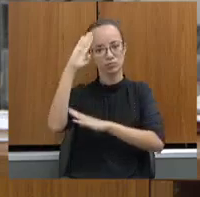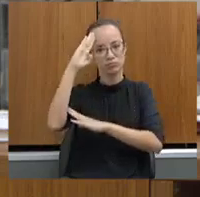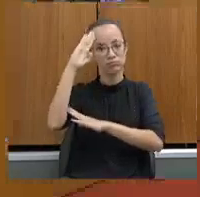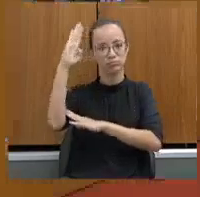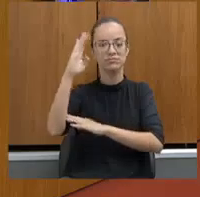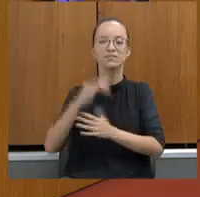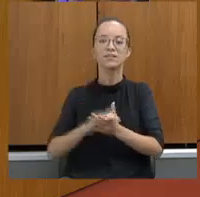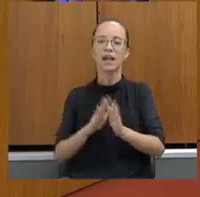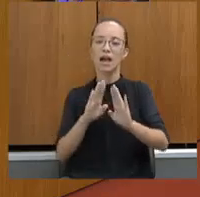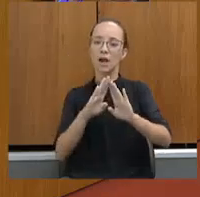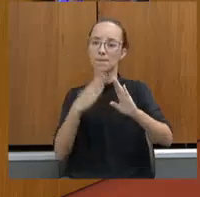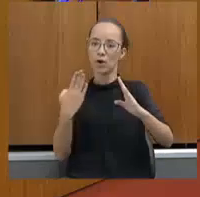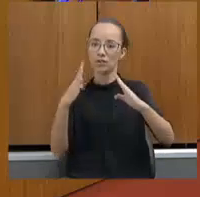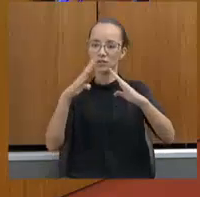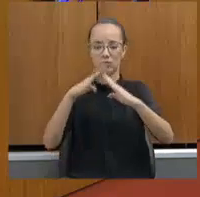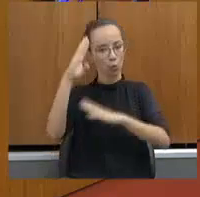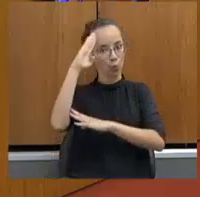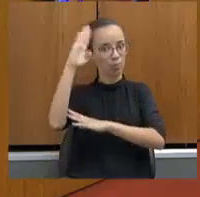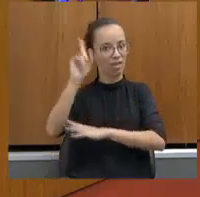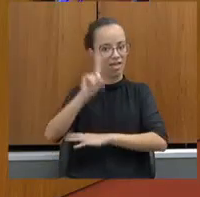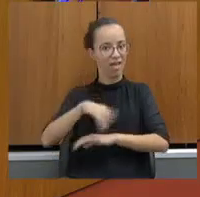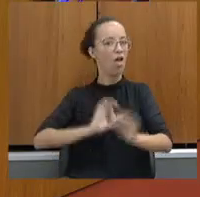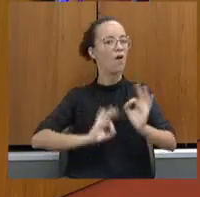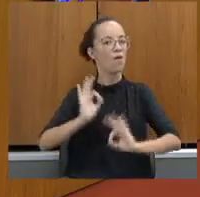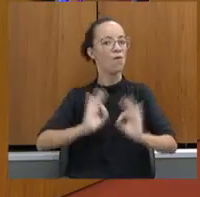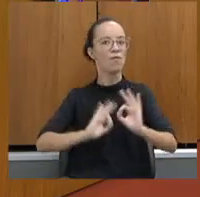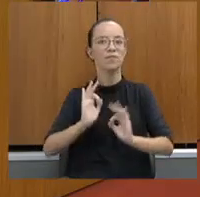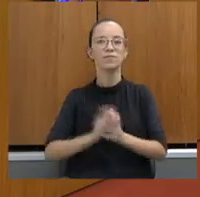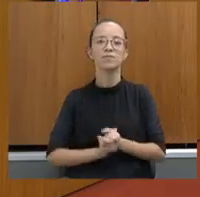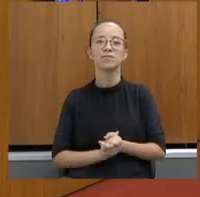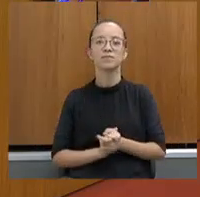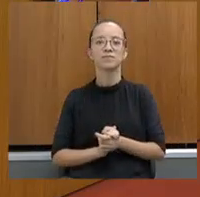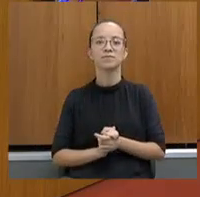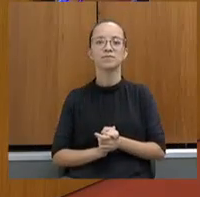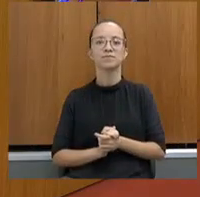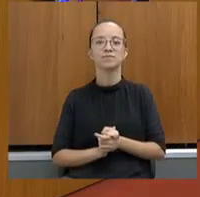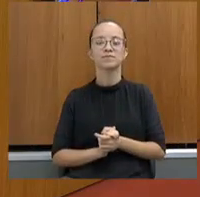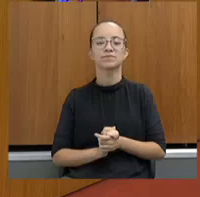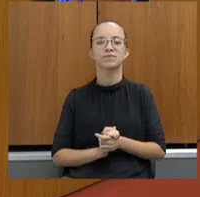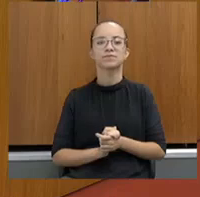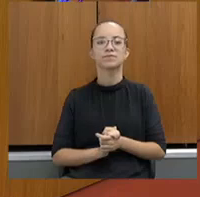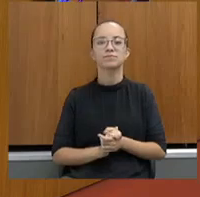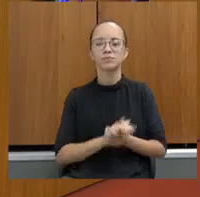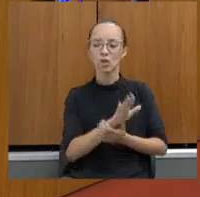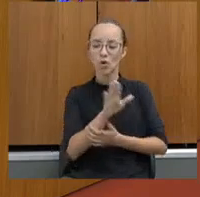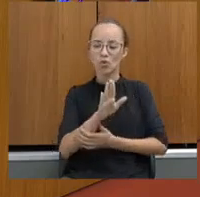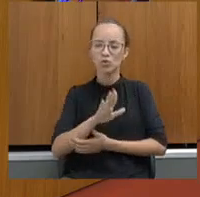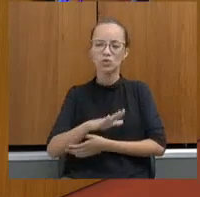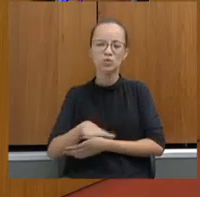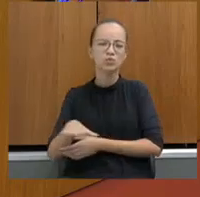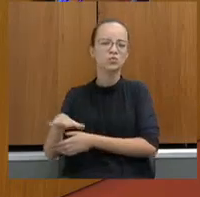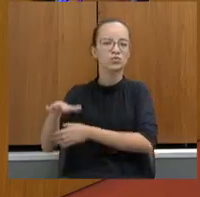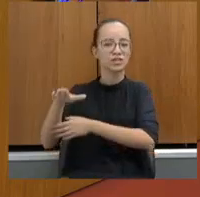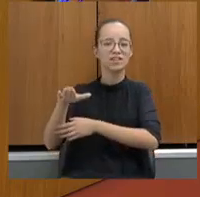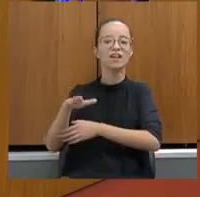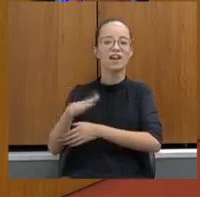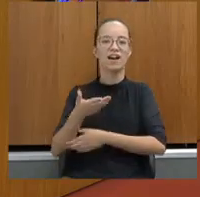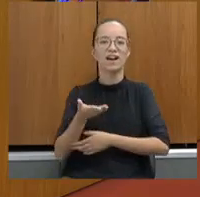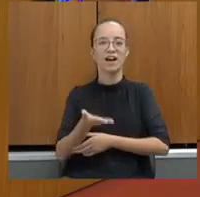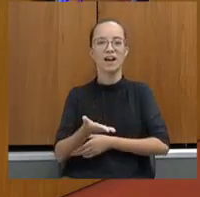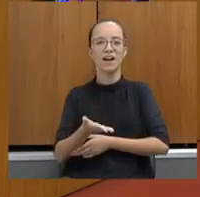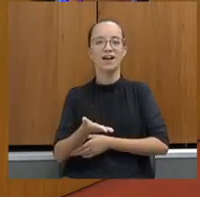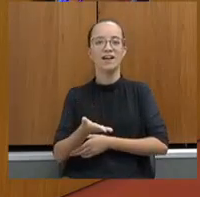Porta do quartel, lugar organizado. Eles estavam com os filhos lá, assumindo o pátrio-poder deles,